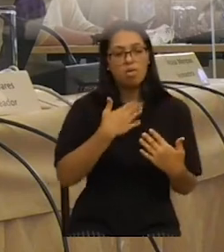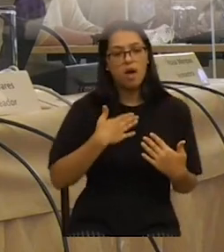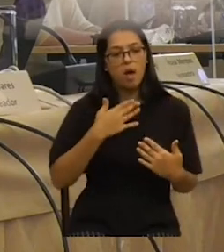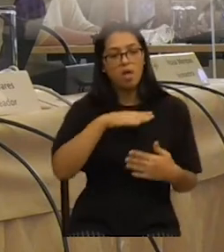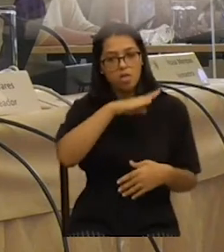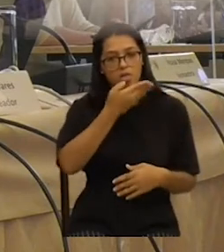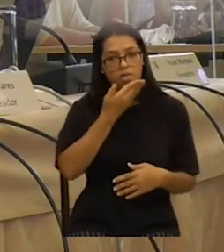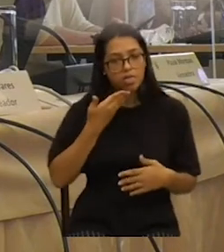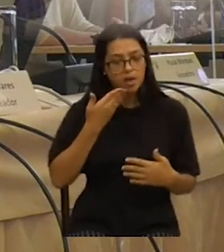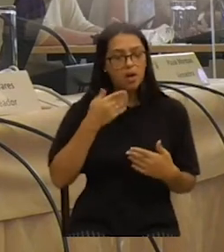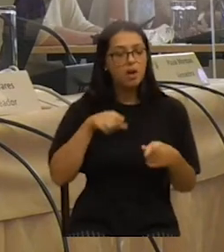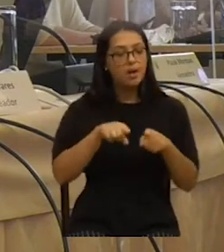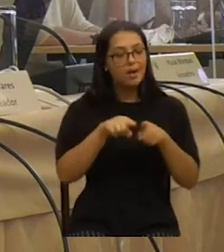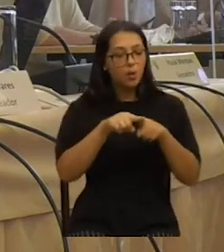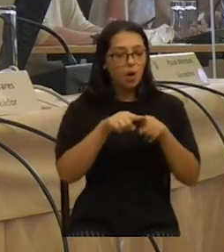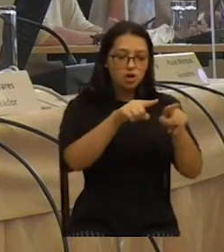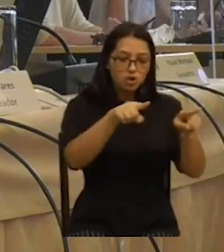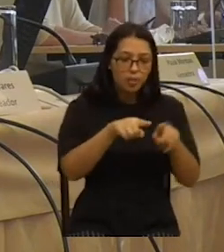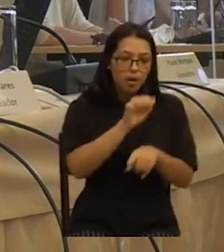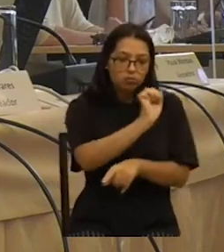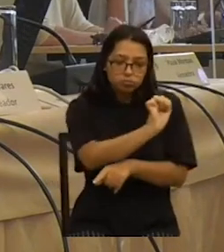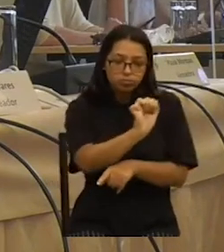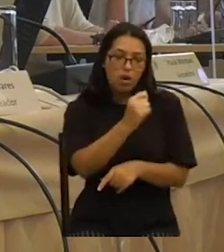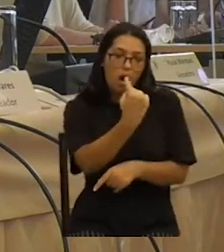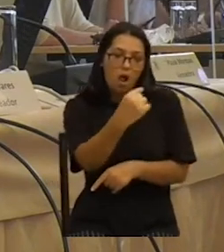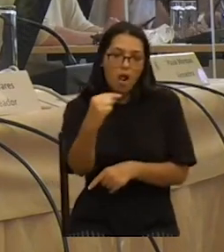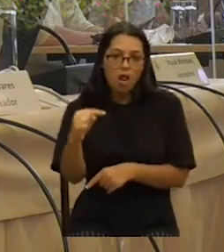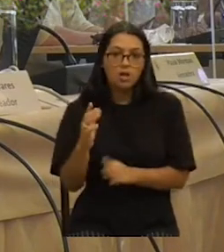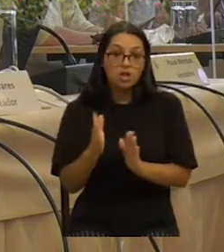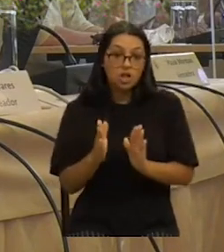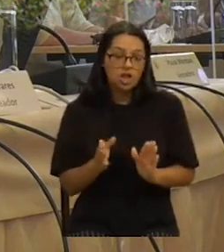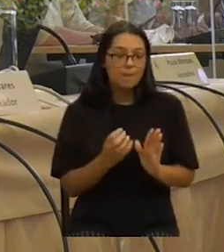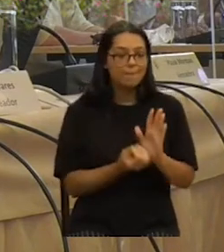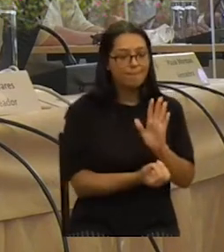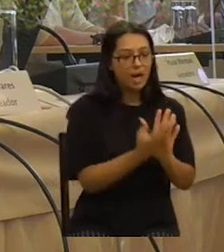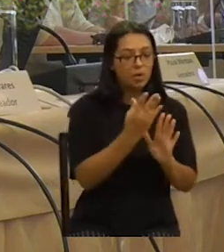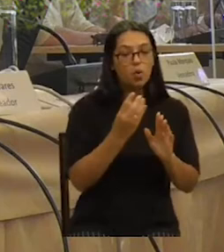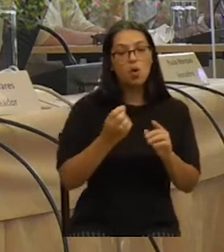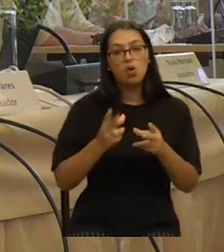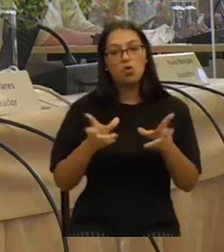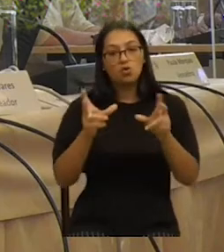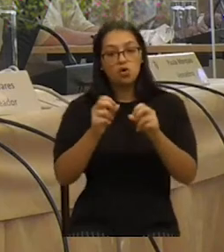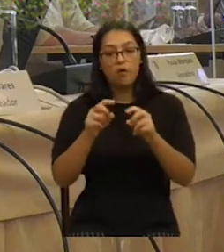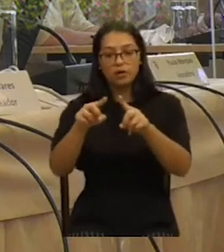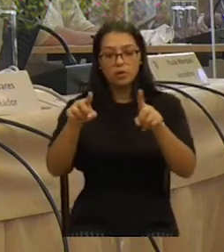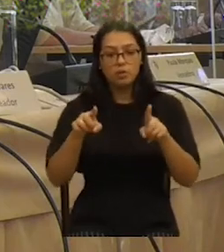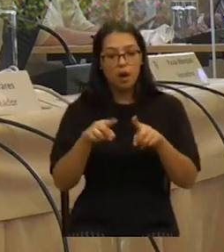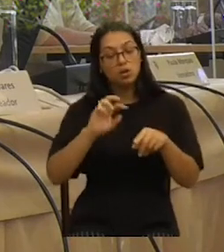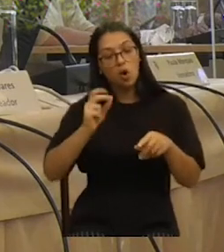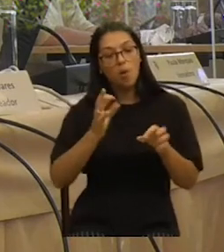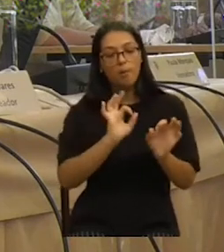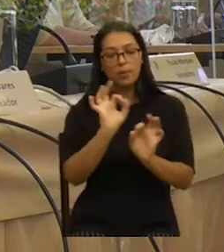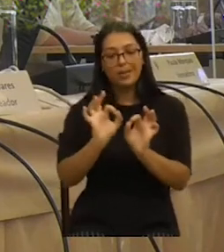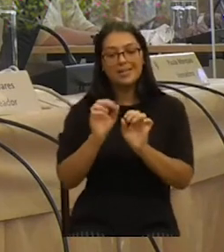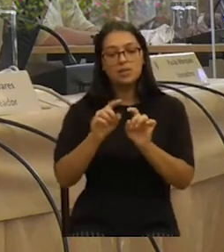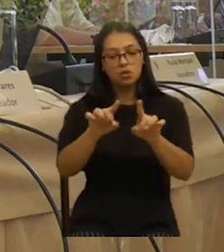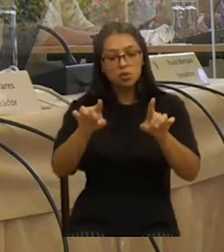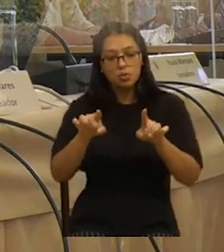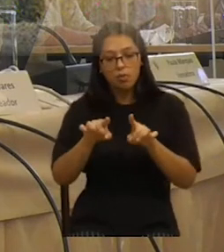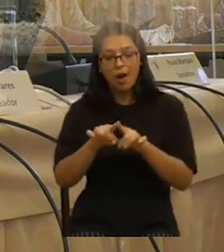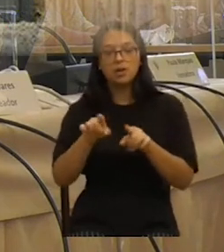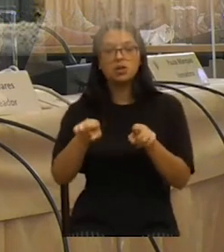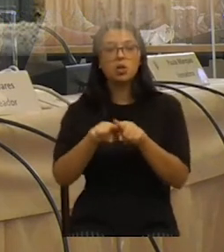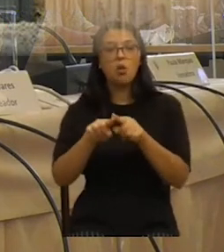fundo, trata-se de um repertoriamento de espaços já existentes e a criação de novos espaços ou preparação de espaços já existentes com